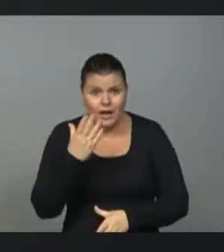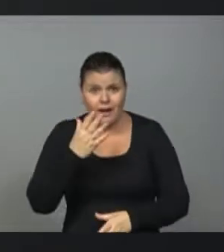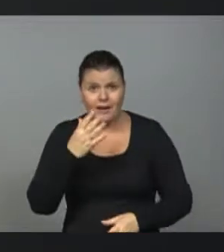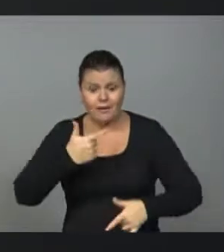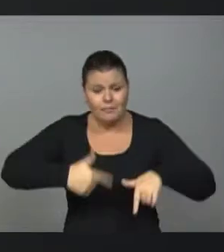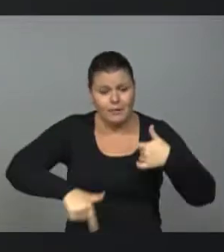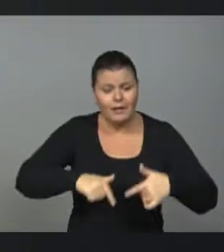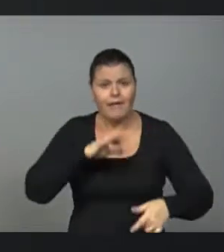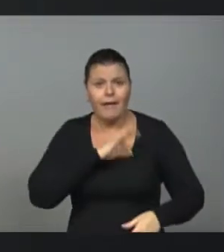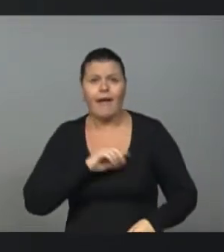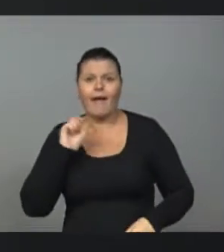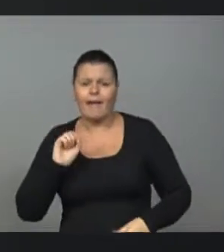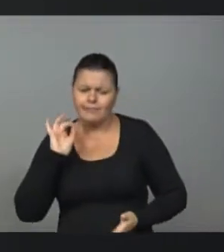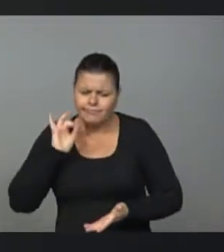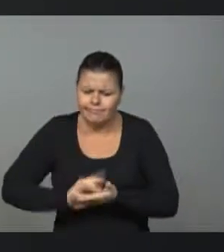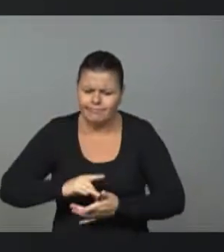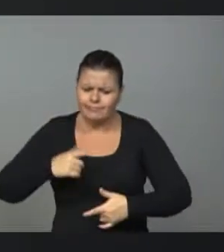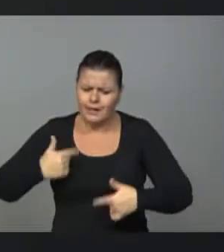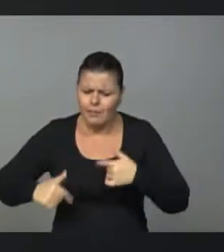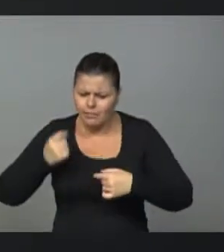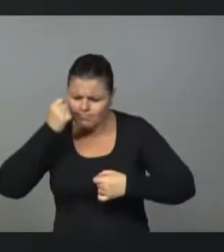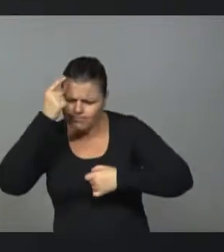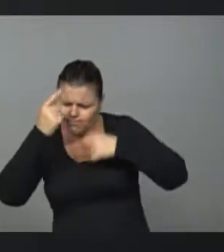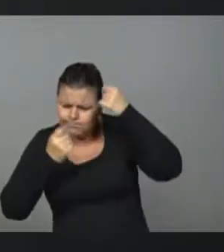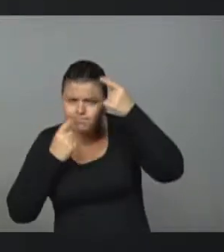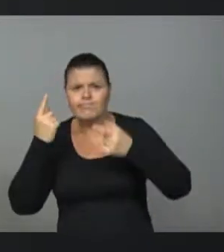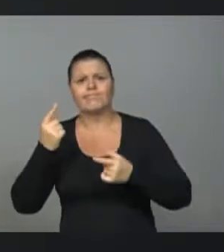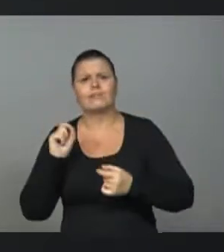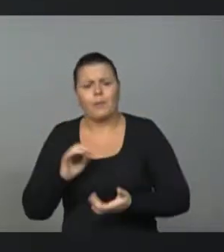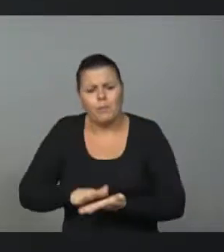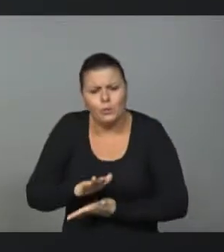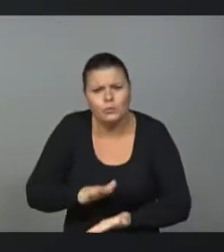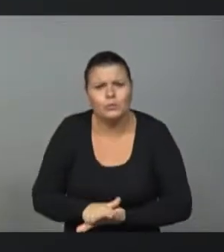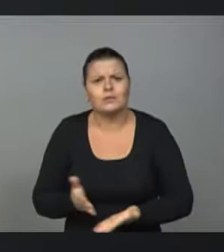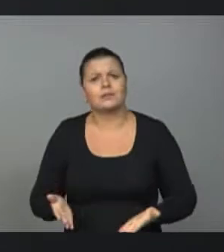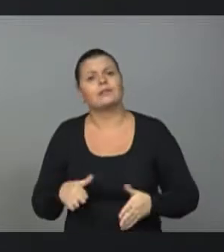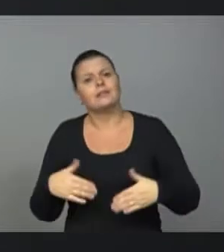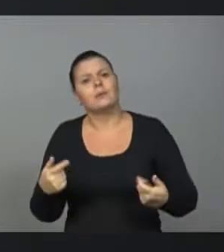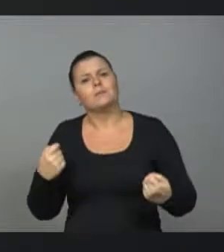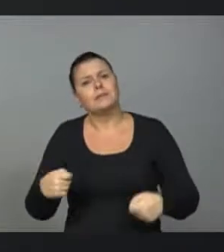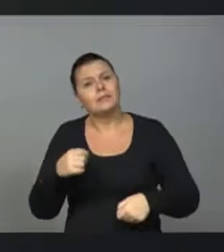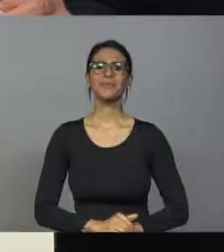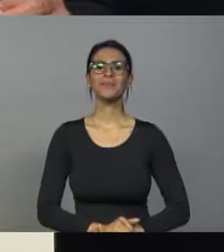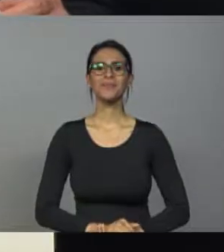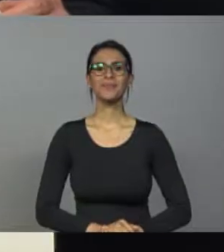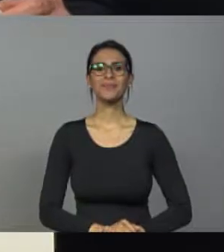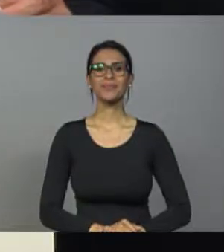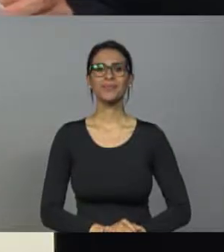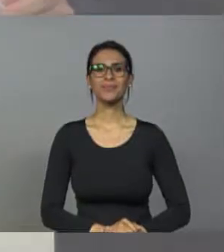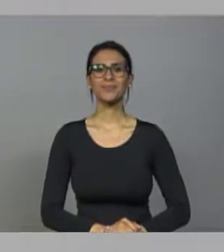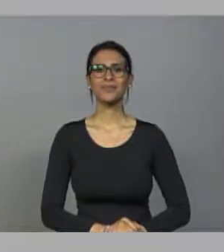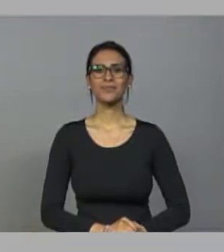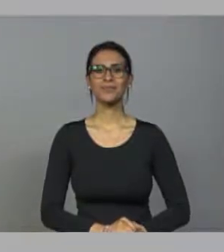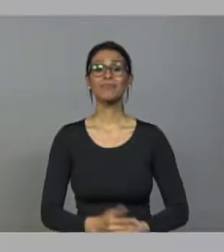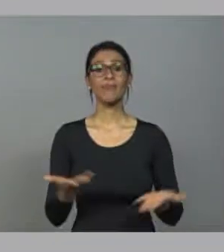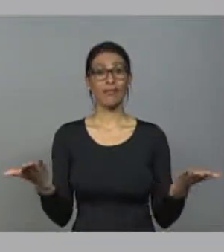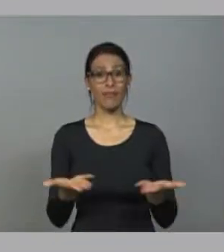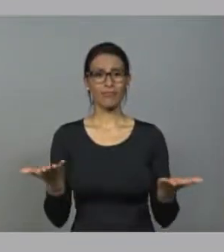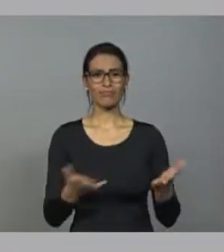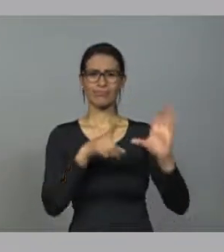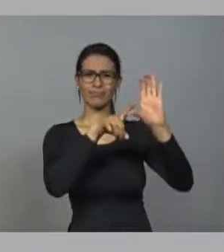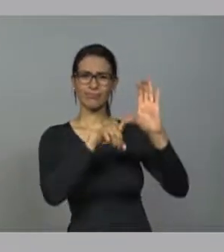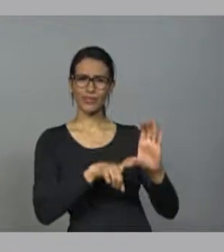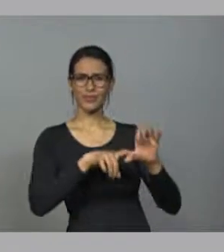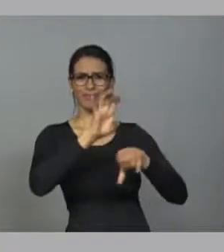é quem trabalha, quem empreende, quem produz e quem toma risco. E para isso a gente precisa que o Estado deixe de atrapalhar. Obrigado. A atual dívida do Estado é